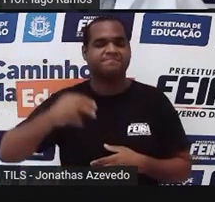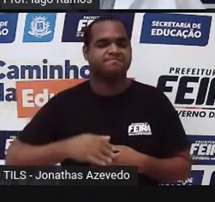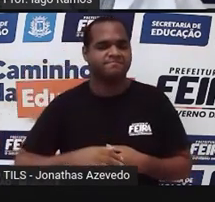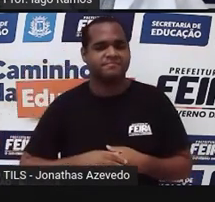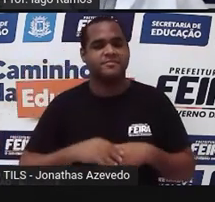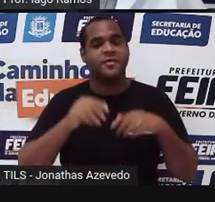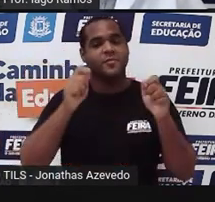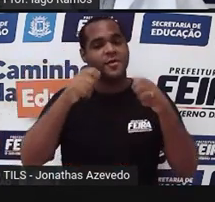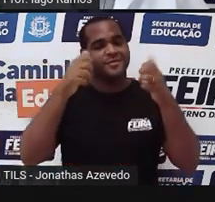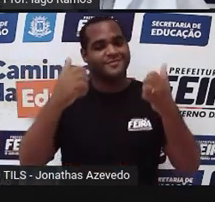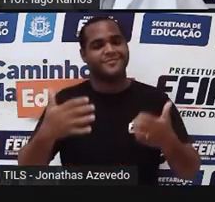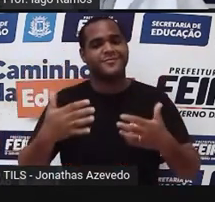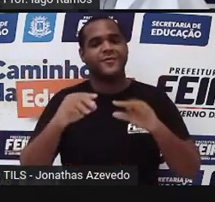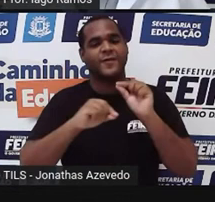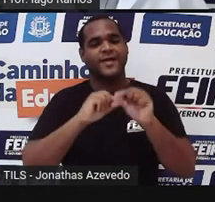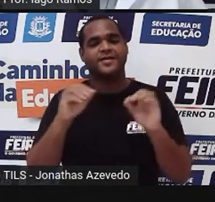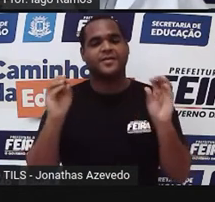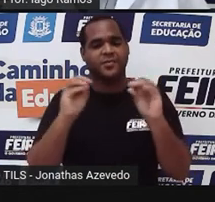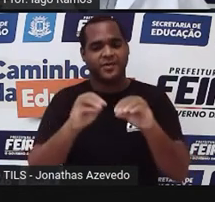é só a gente colocar ali